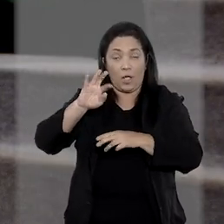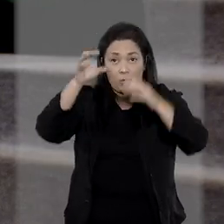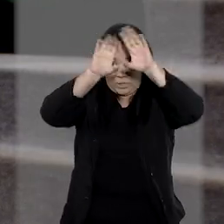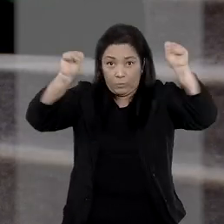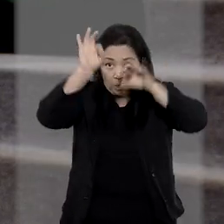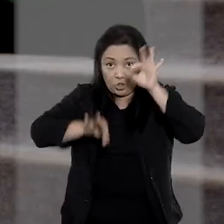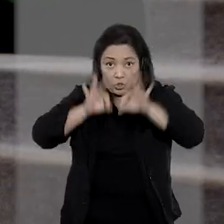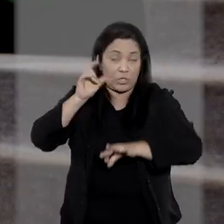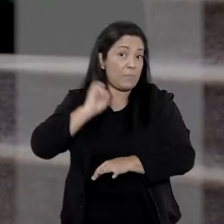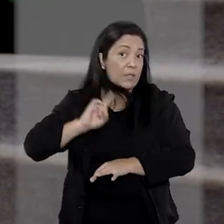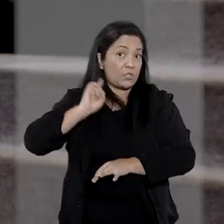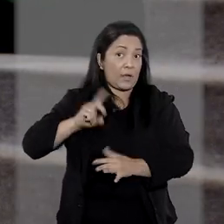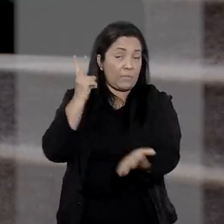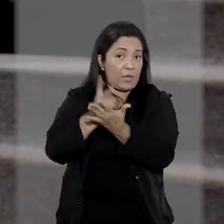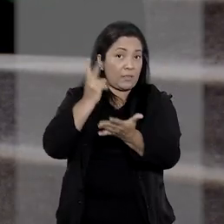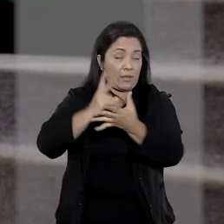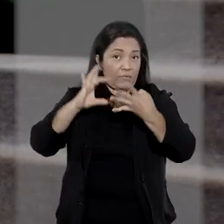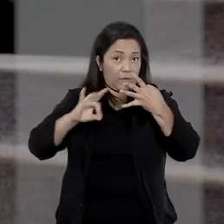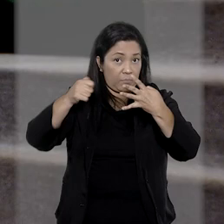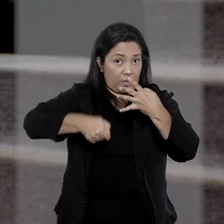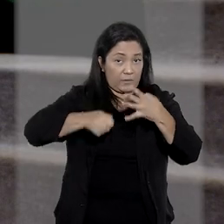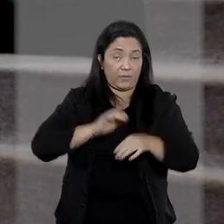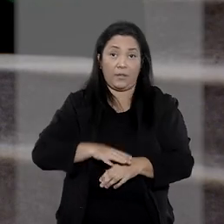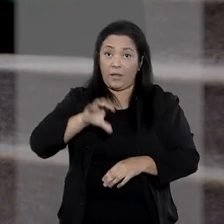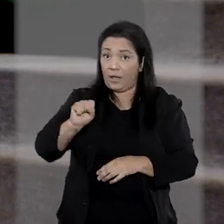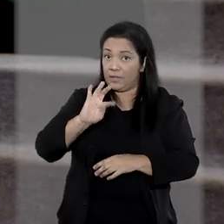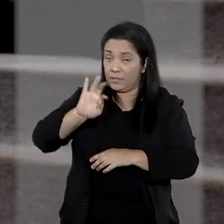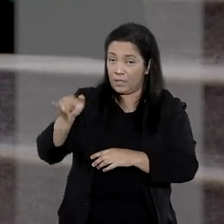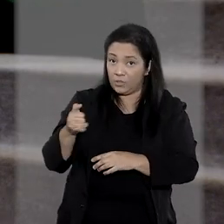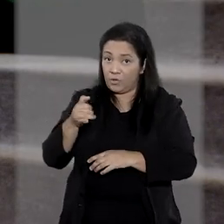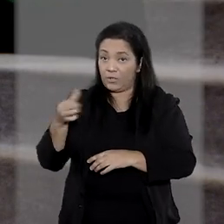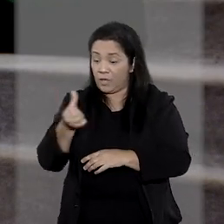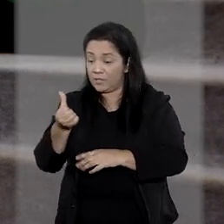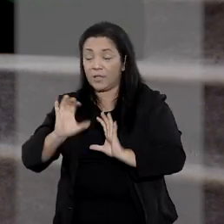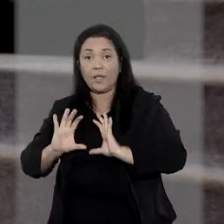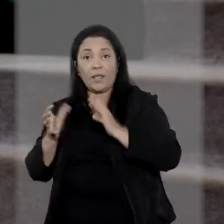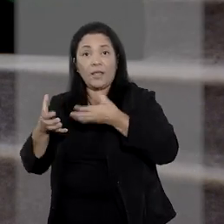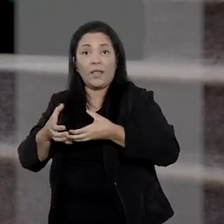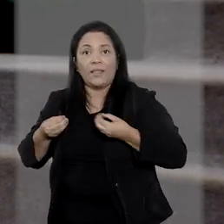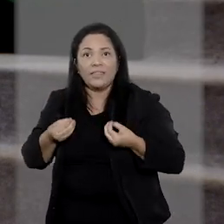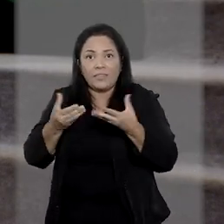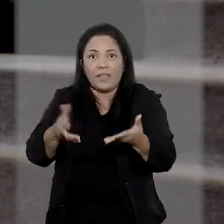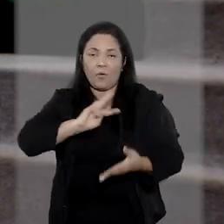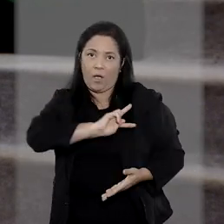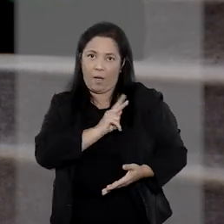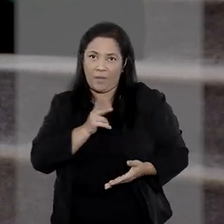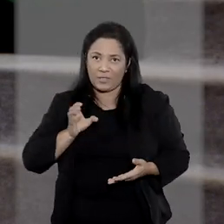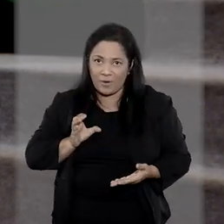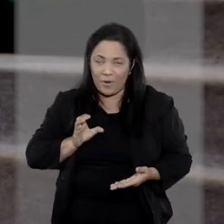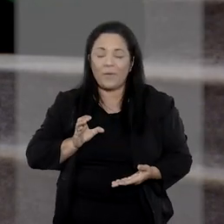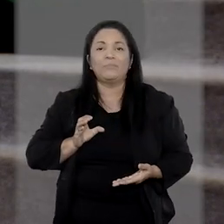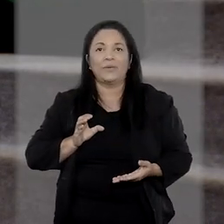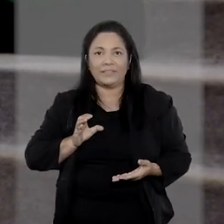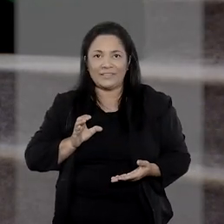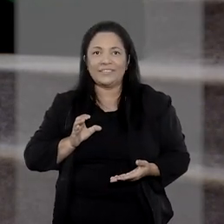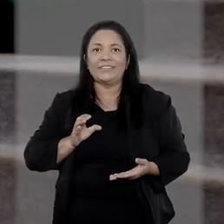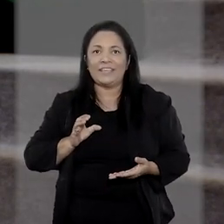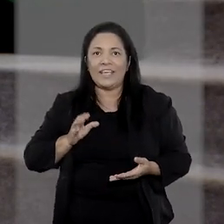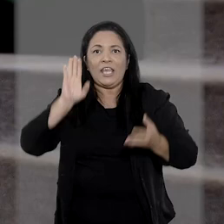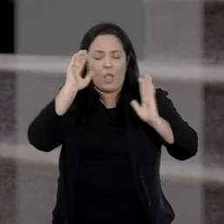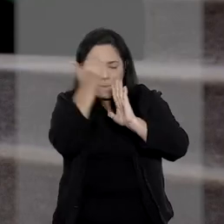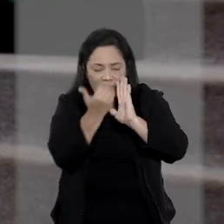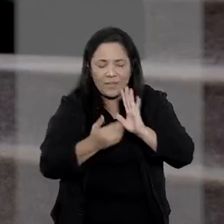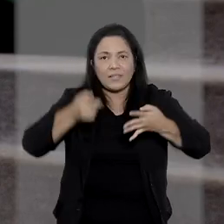Tribunal de Justiça de Minas Gerais. No STJ, a sexta turma concedeu o habeas corpus da defesa. O colegiado seguiu a